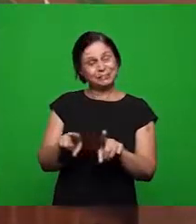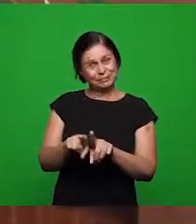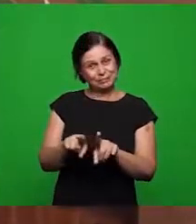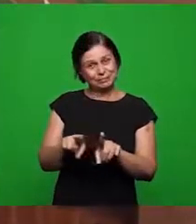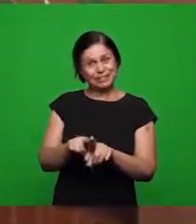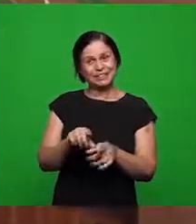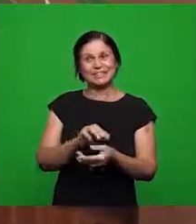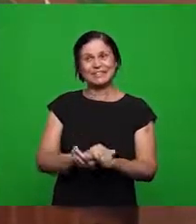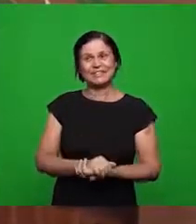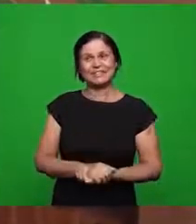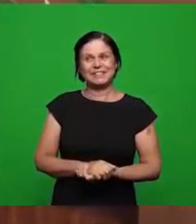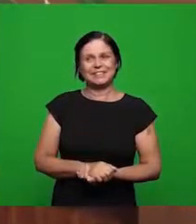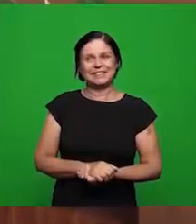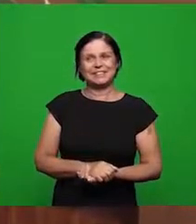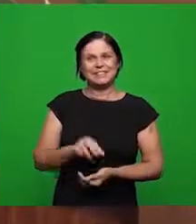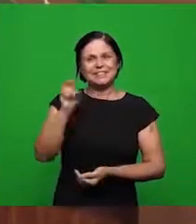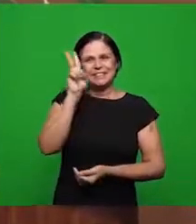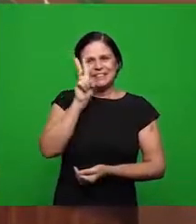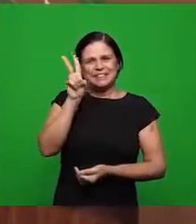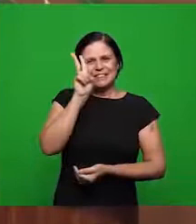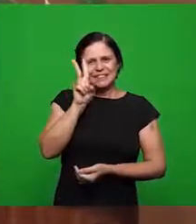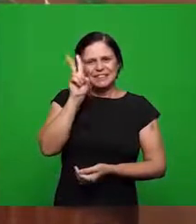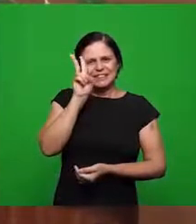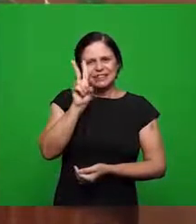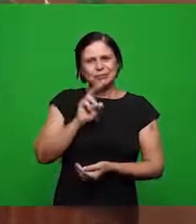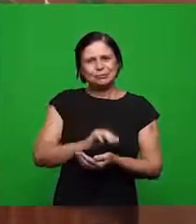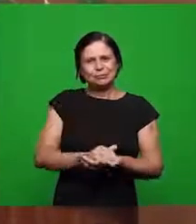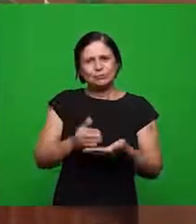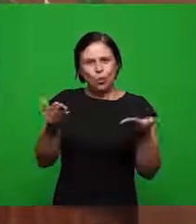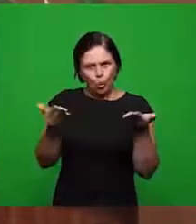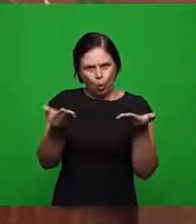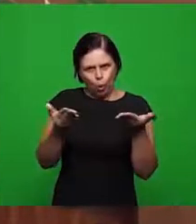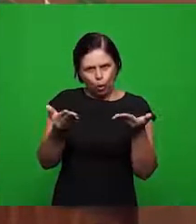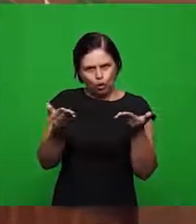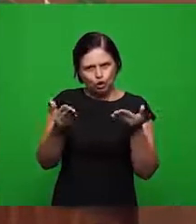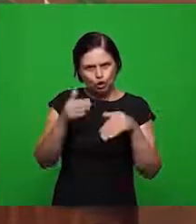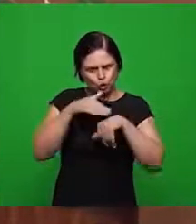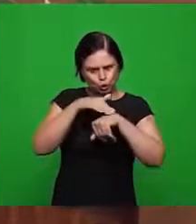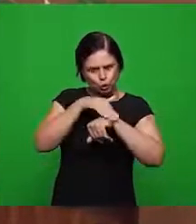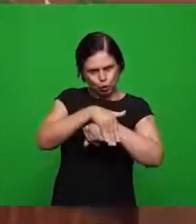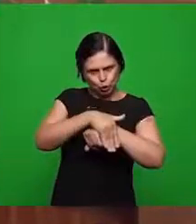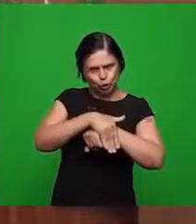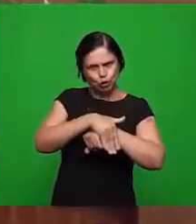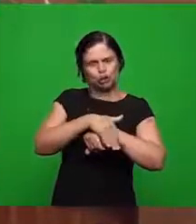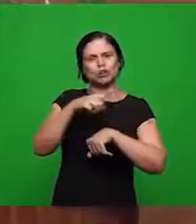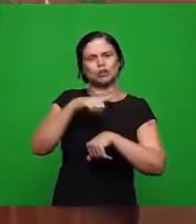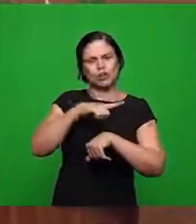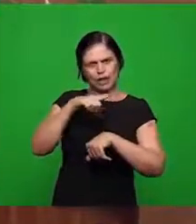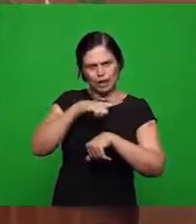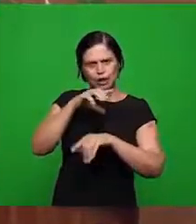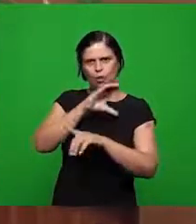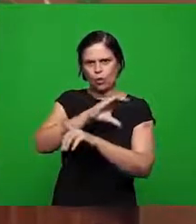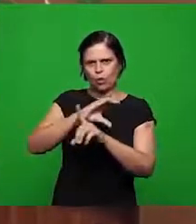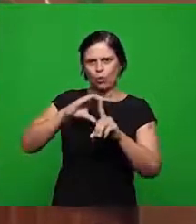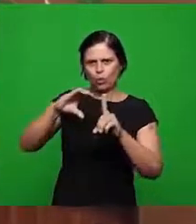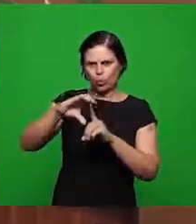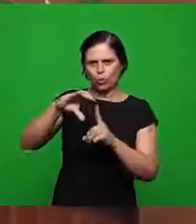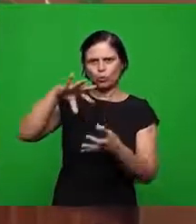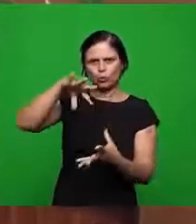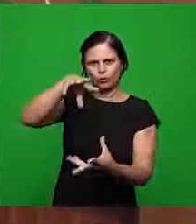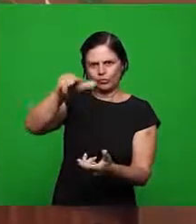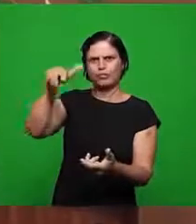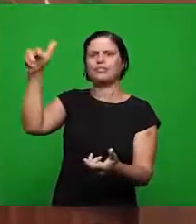lembramos aos irmãos que hoje à noite haverá a transmissão de uma